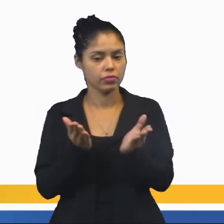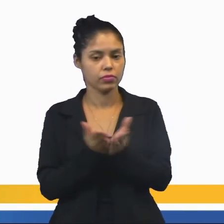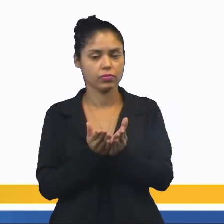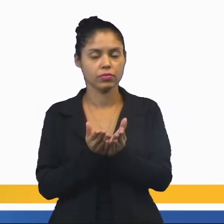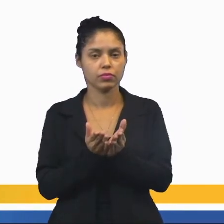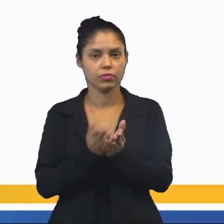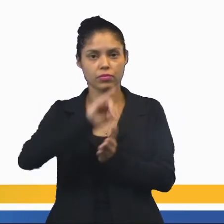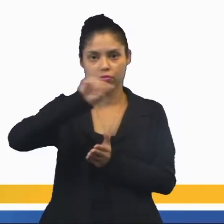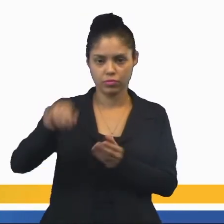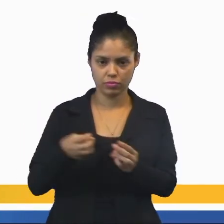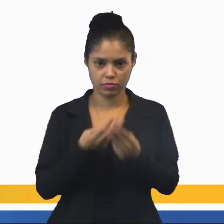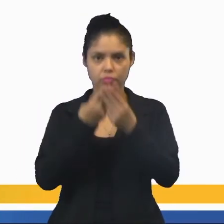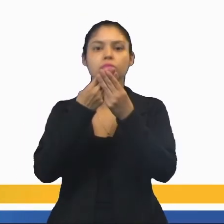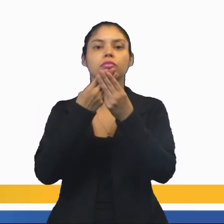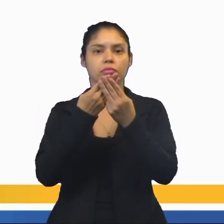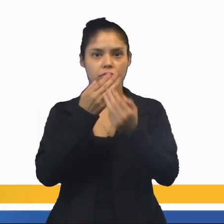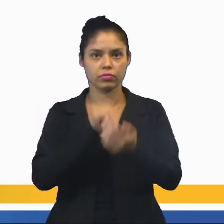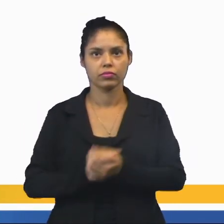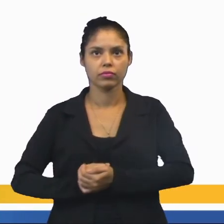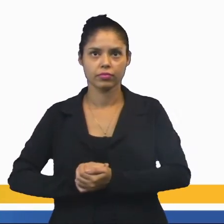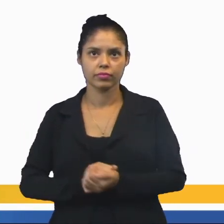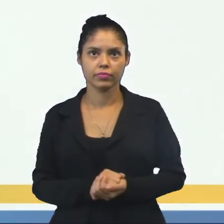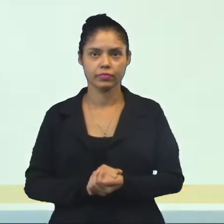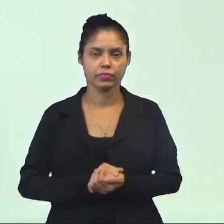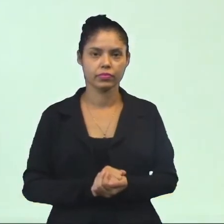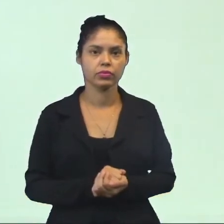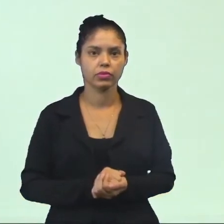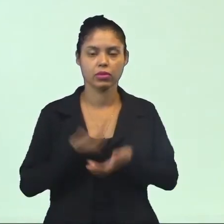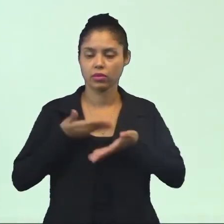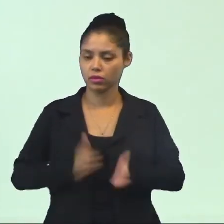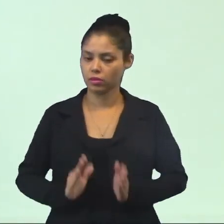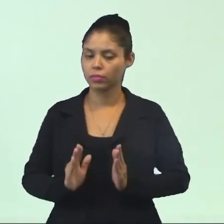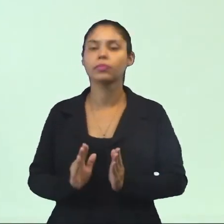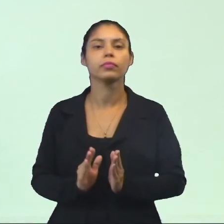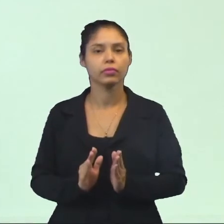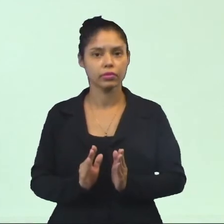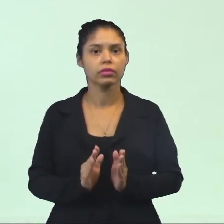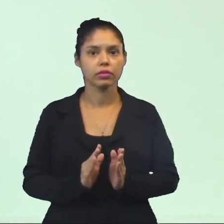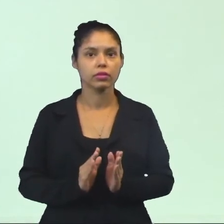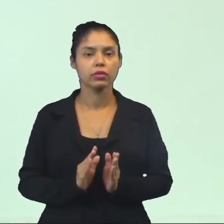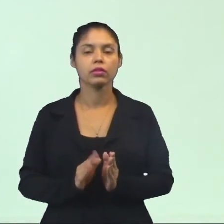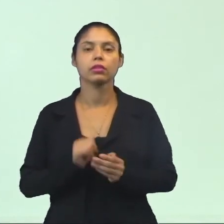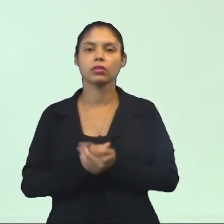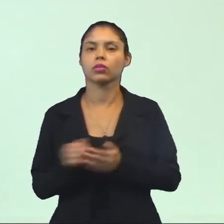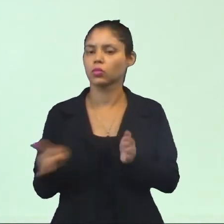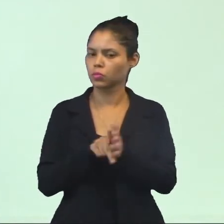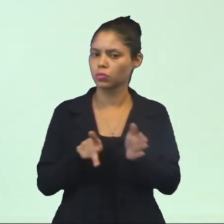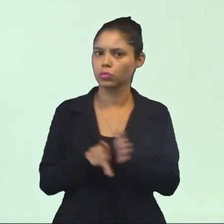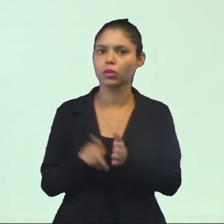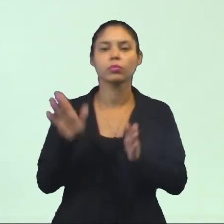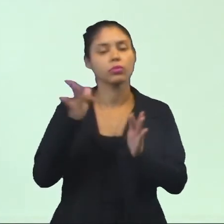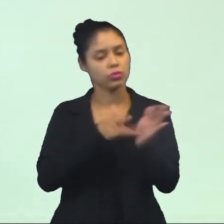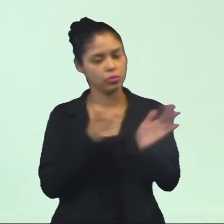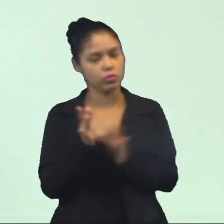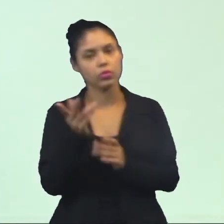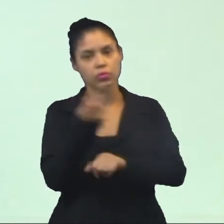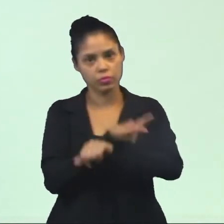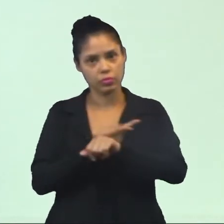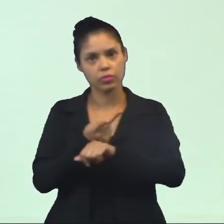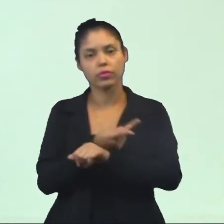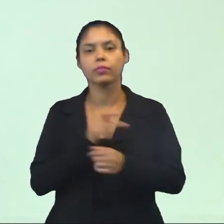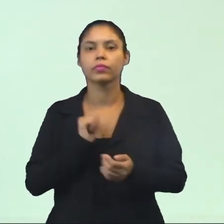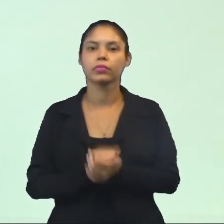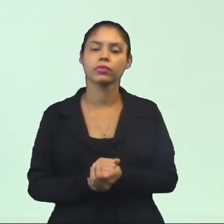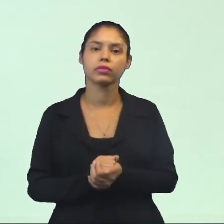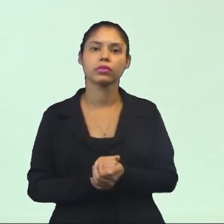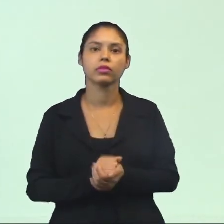Todo menino nascido no judaísmo, não é? A Bíblia fala sobre isso. O próprio Jesus, se você procurar lá no